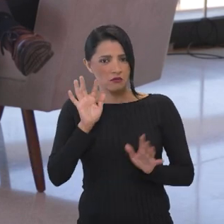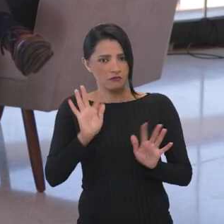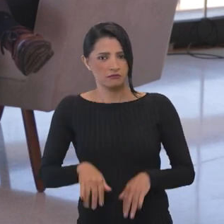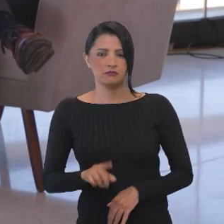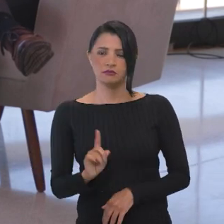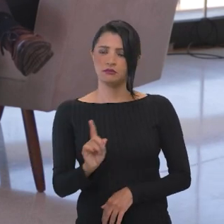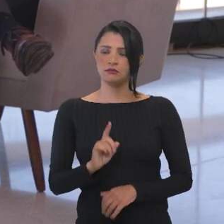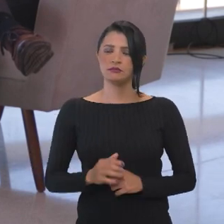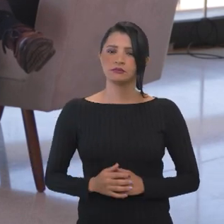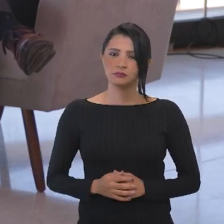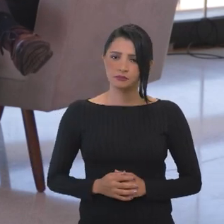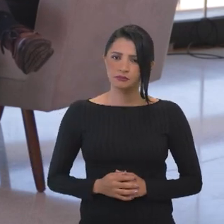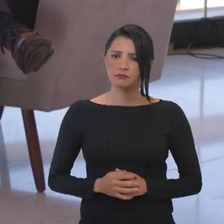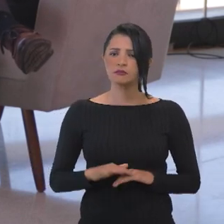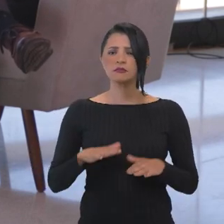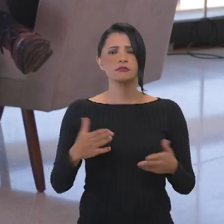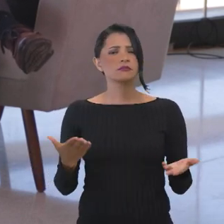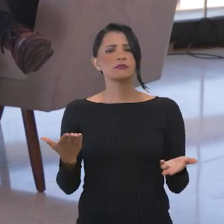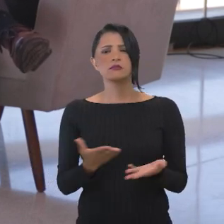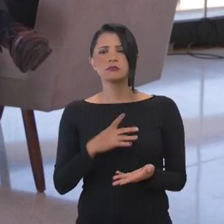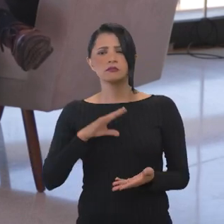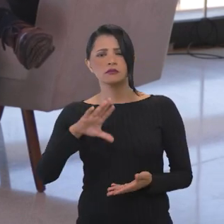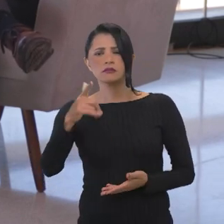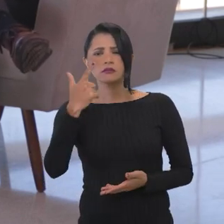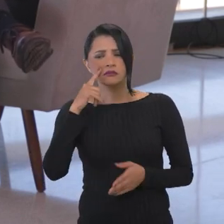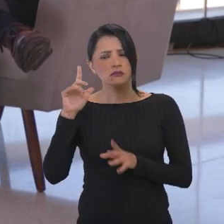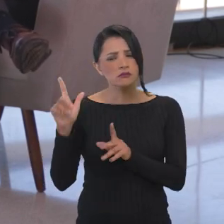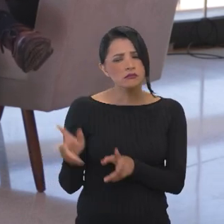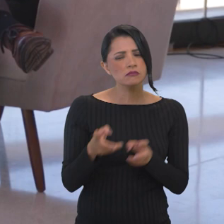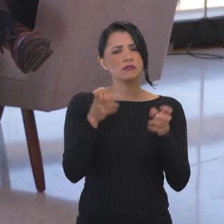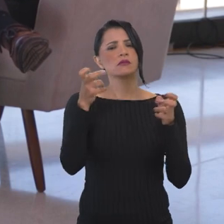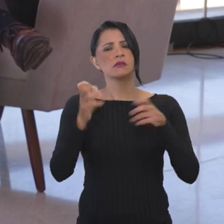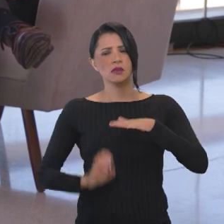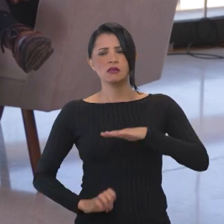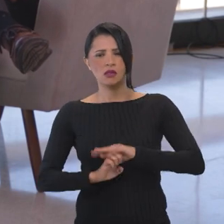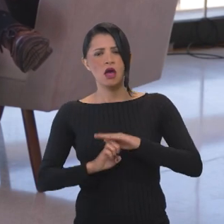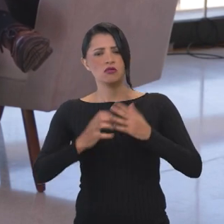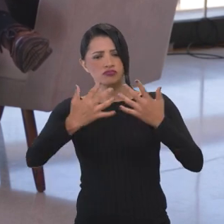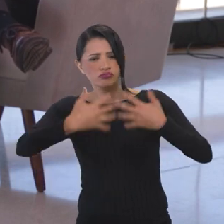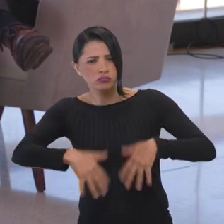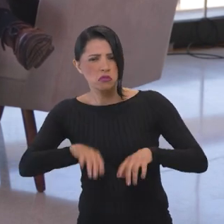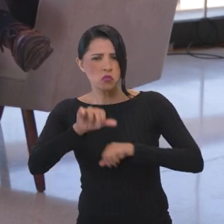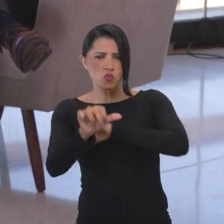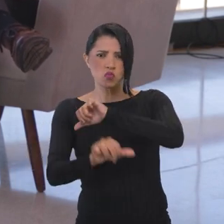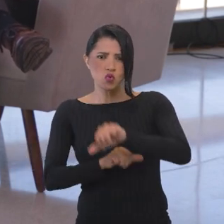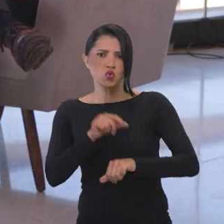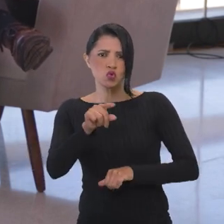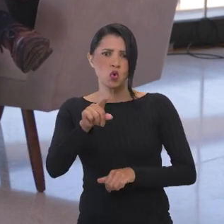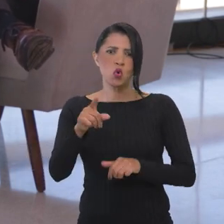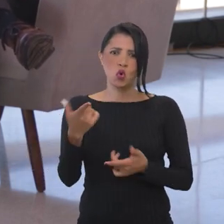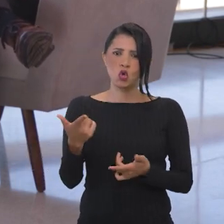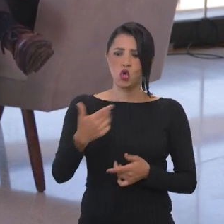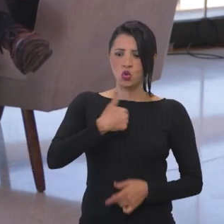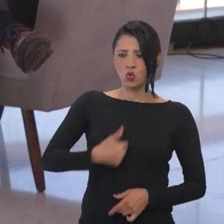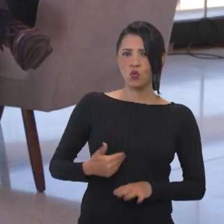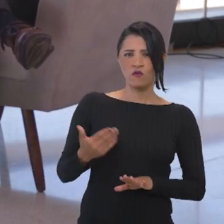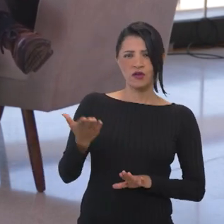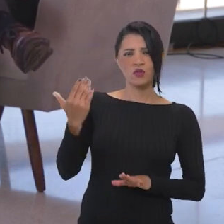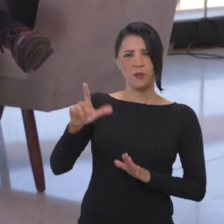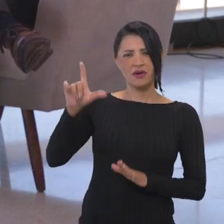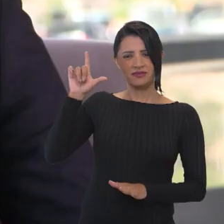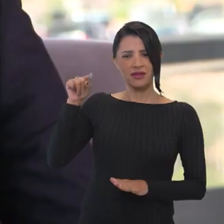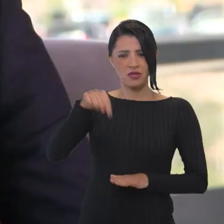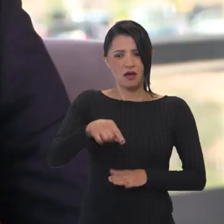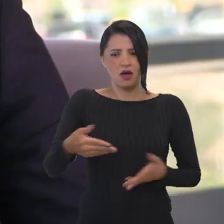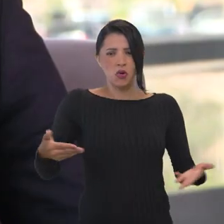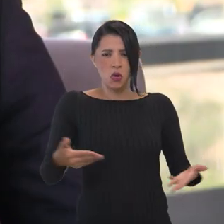ainda não está finalizado. Agora, a lógica de percepção do Estado e do funcionamento do Estado mudou radicalmente do governo anterior para